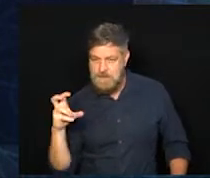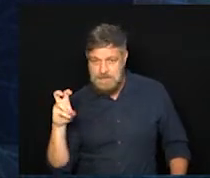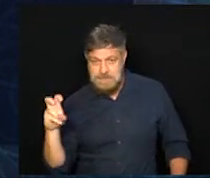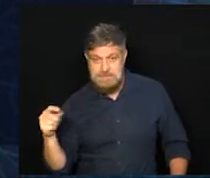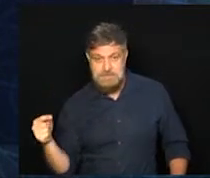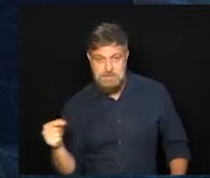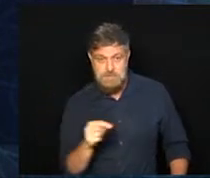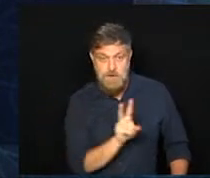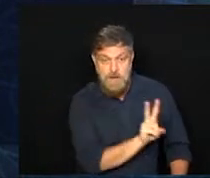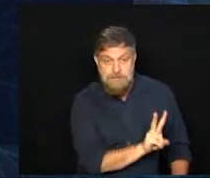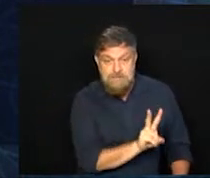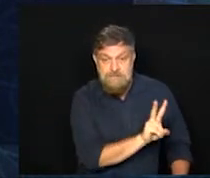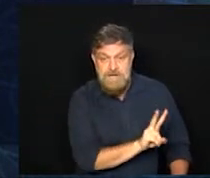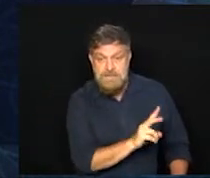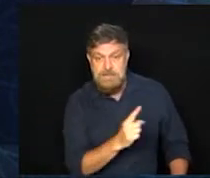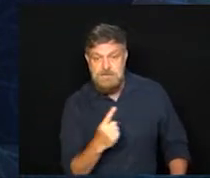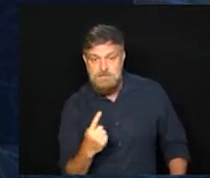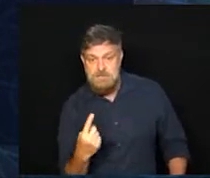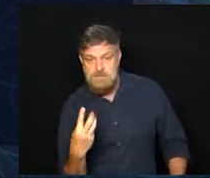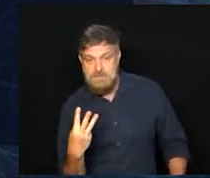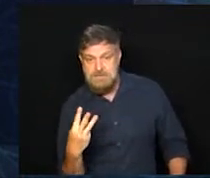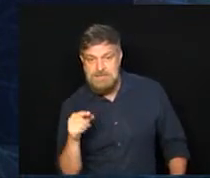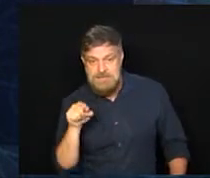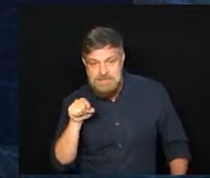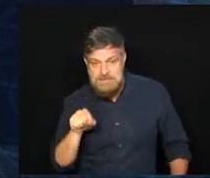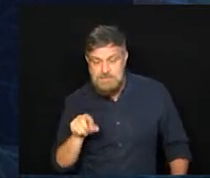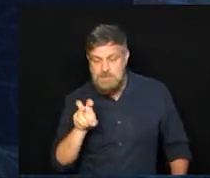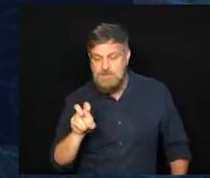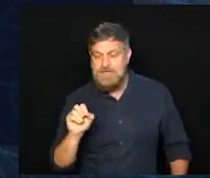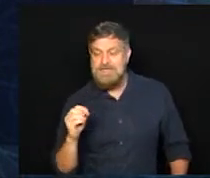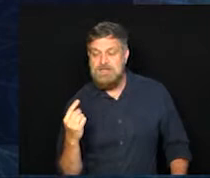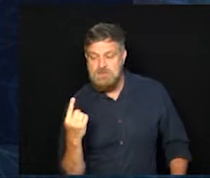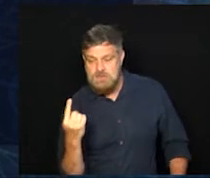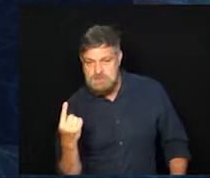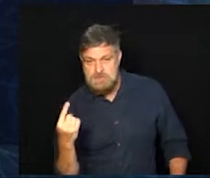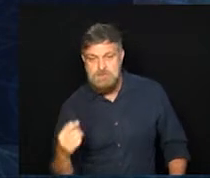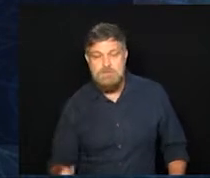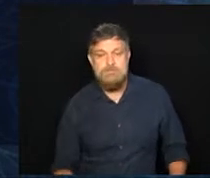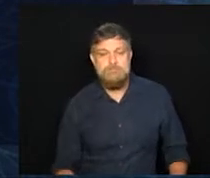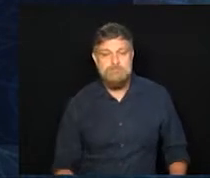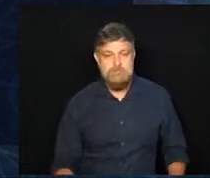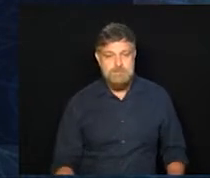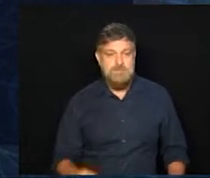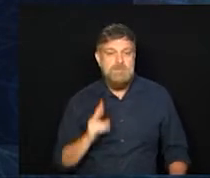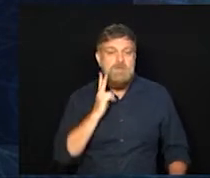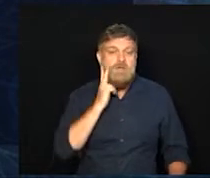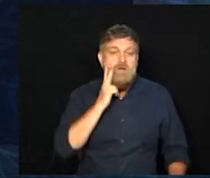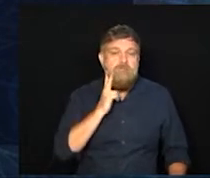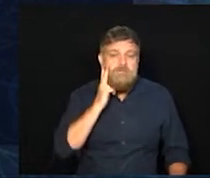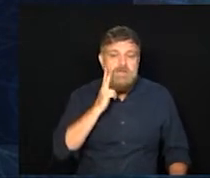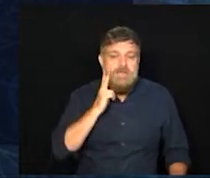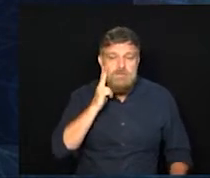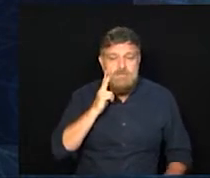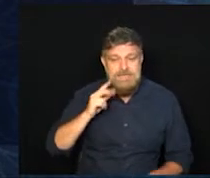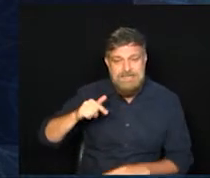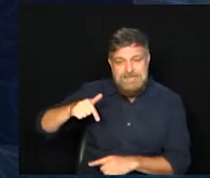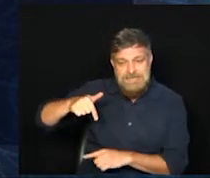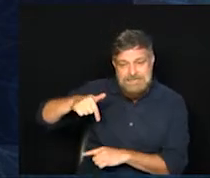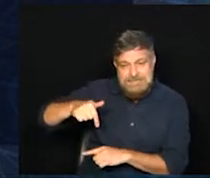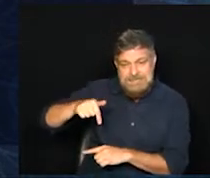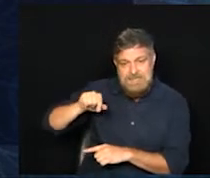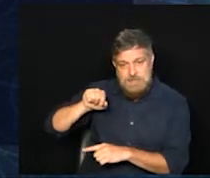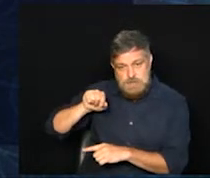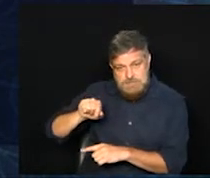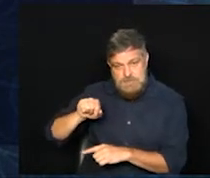.501, agora os municípios com menos de 10.000 casos da Covid-19. Aparecem Vinhedo, na